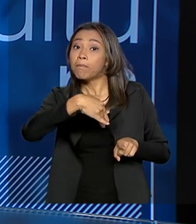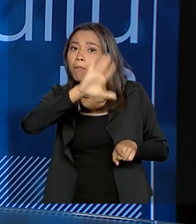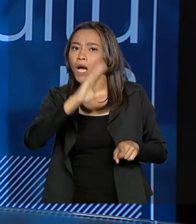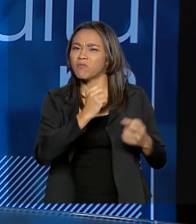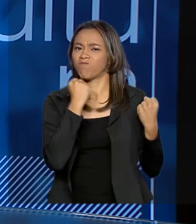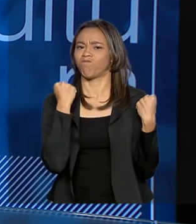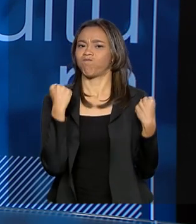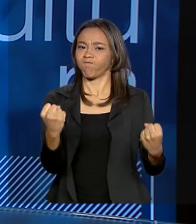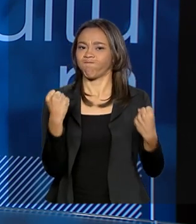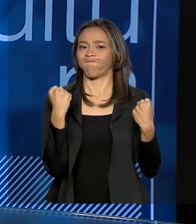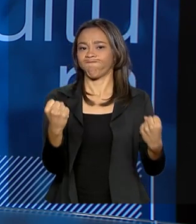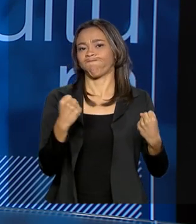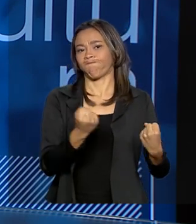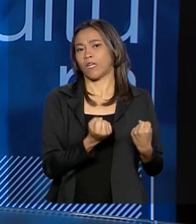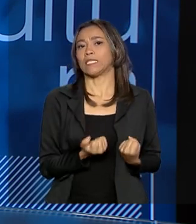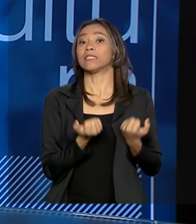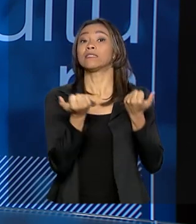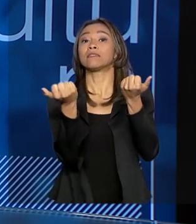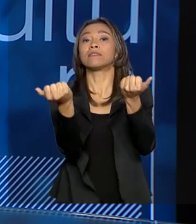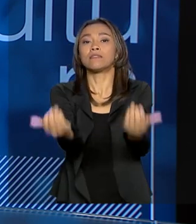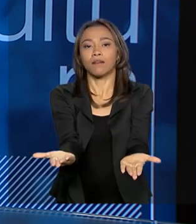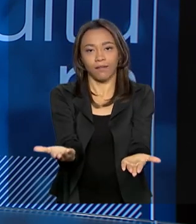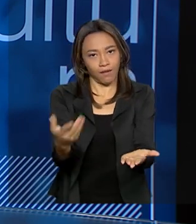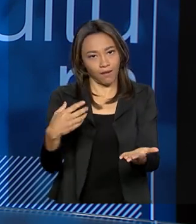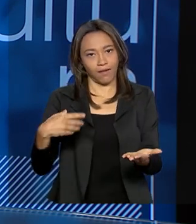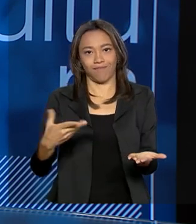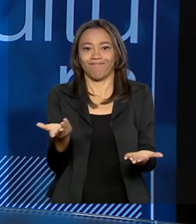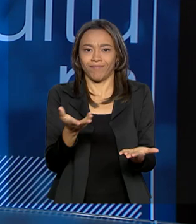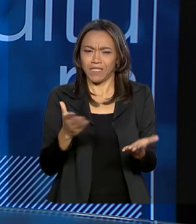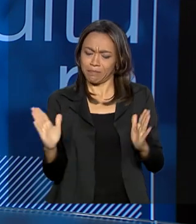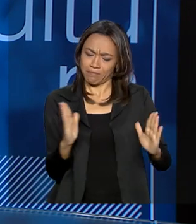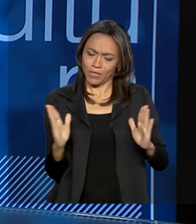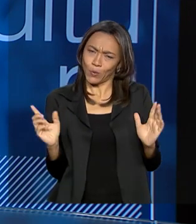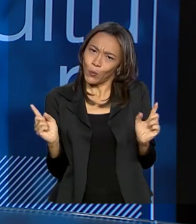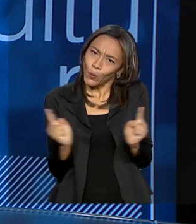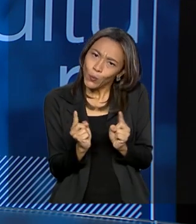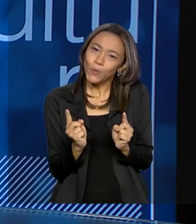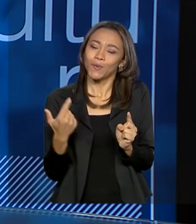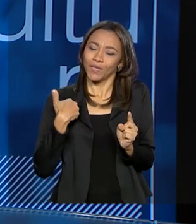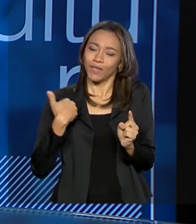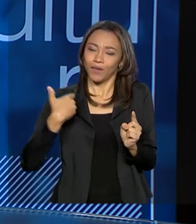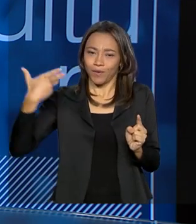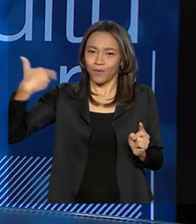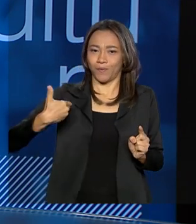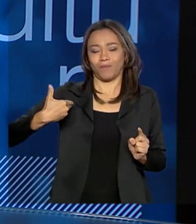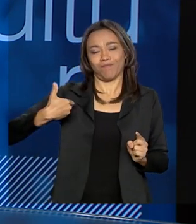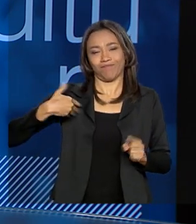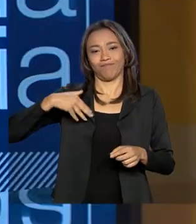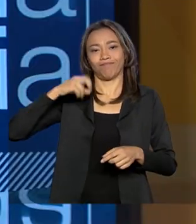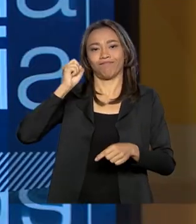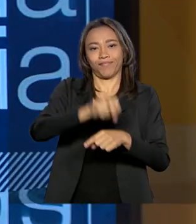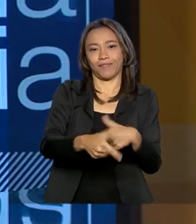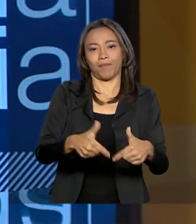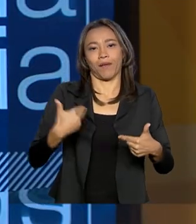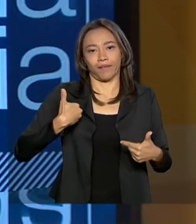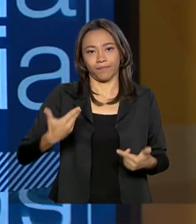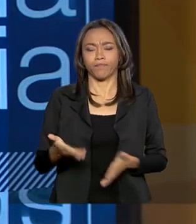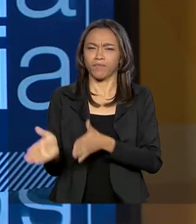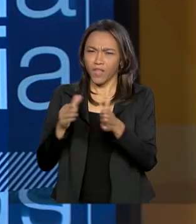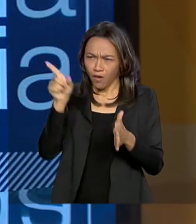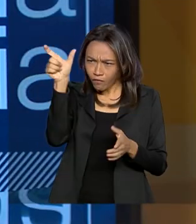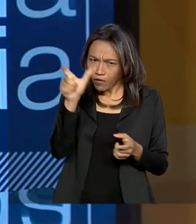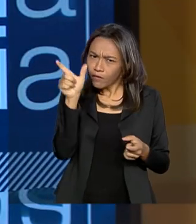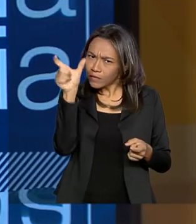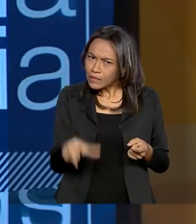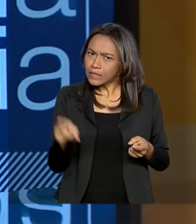potentes e entregar cada vez mais resultados, mesmo nesse curto prazo em que assumimos a Secretaria de Cultura. O senhor é dramaturgo,